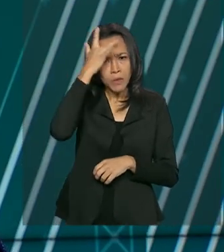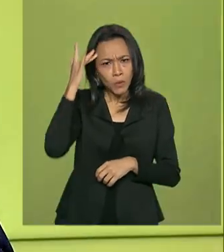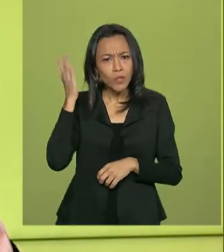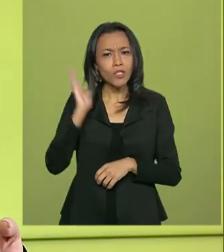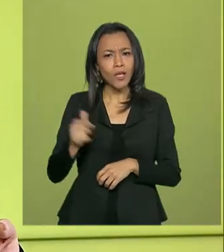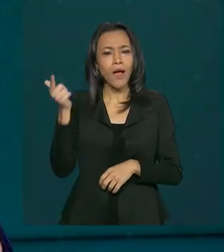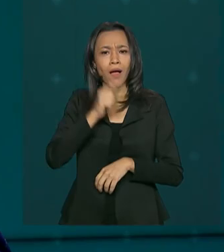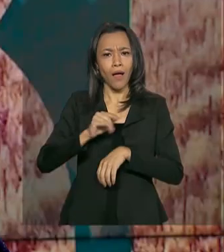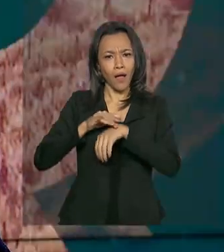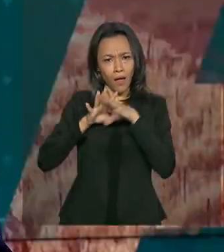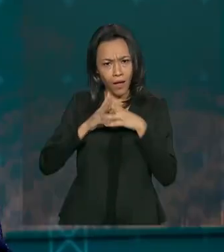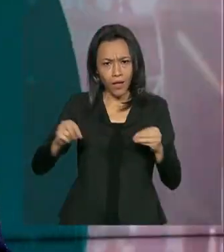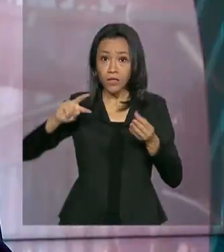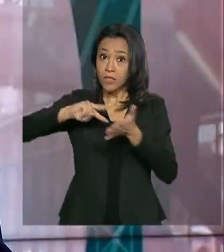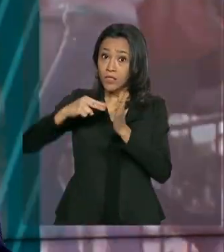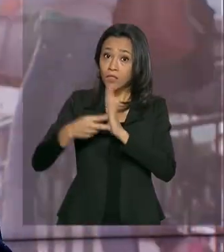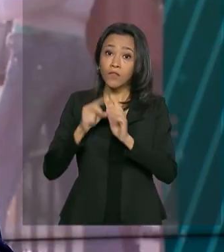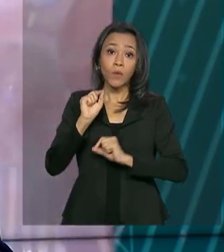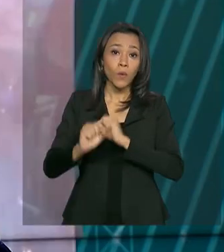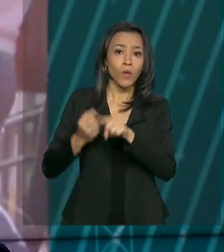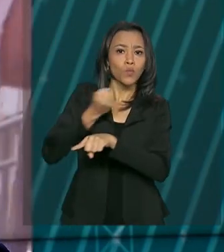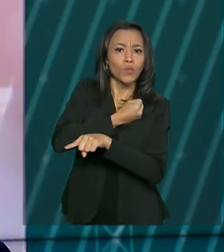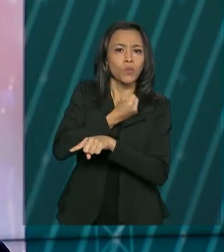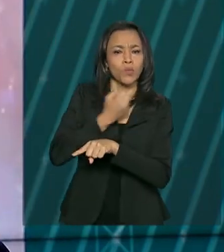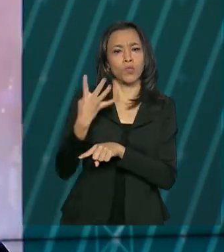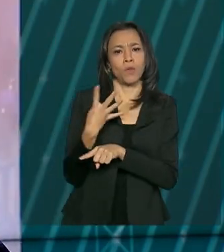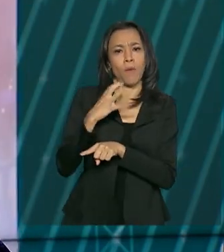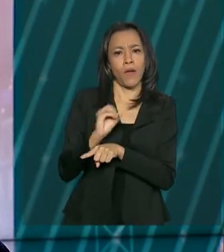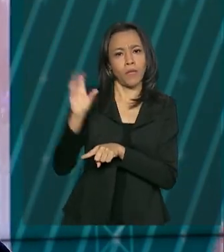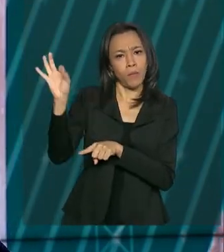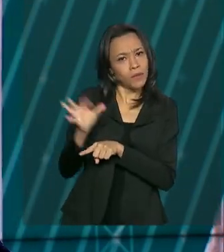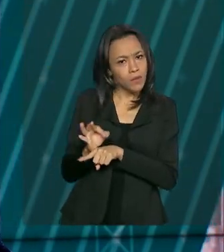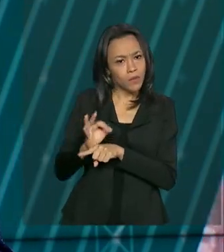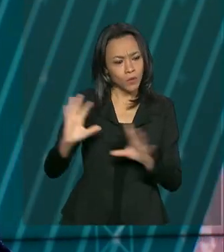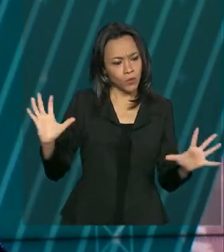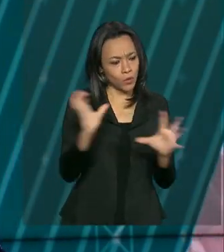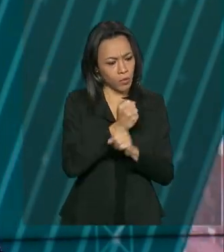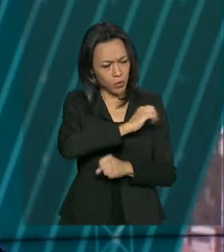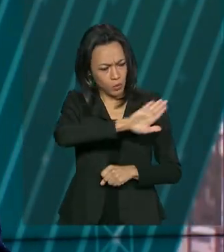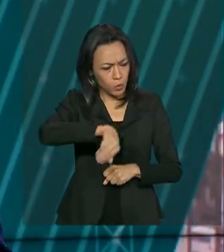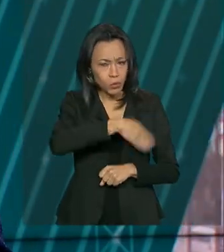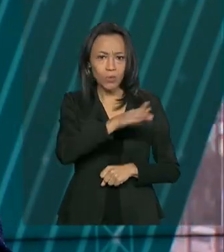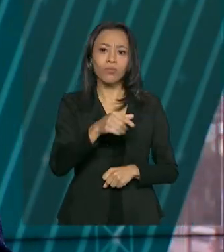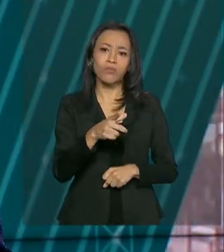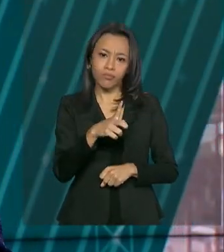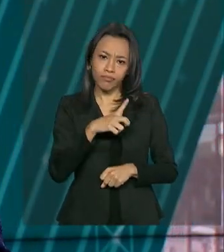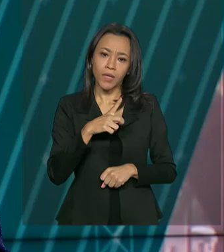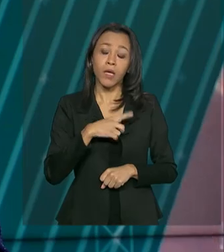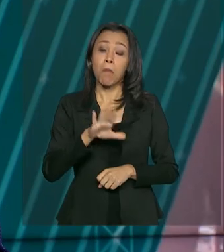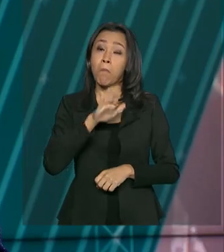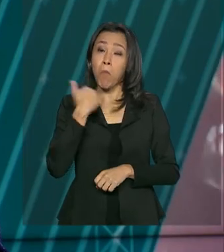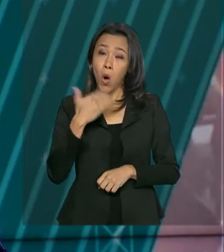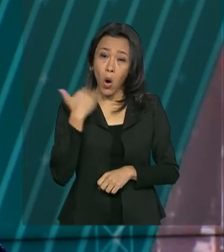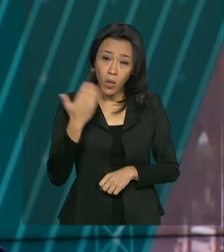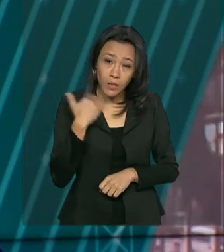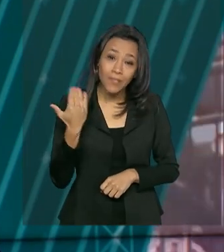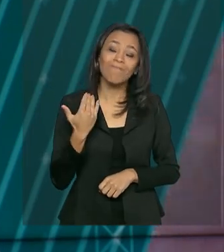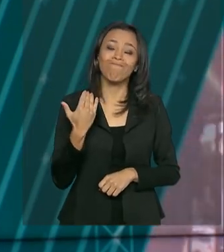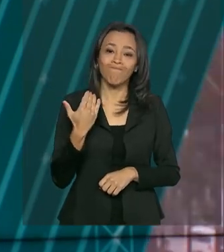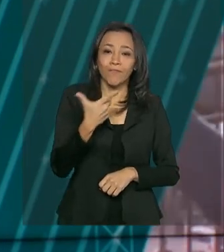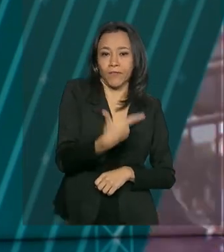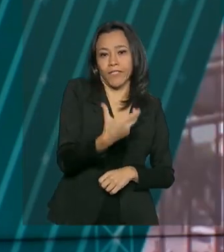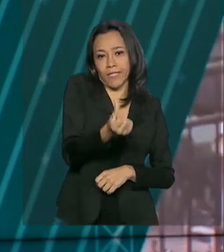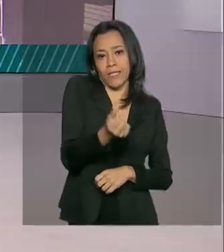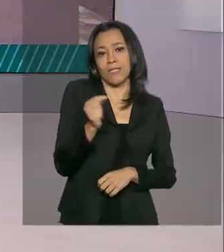doença, número que representa mais de 40% do total de casos confirmados. As mortes ultrapassam 26